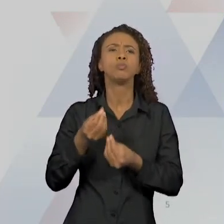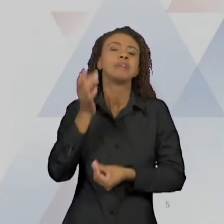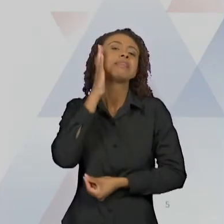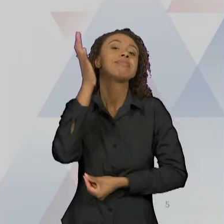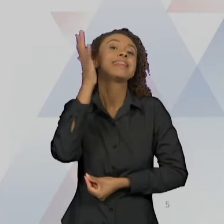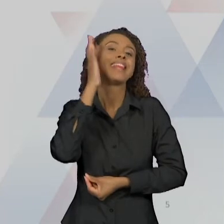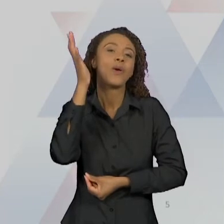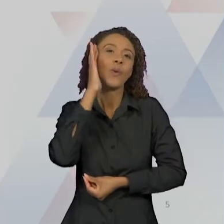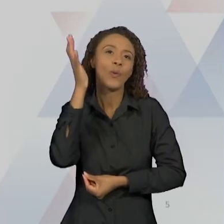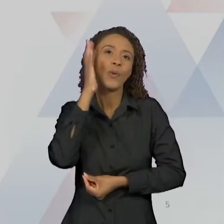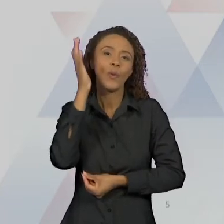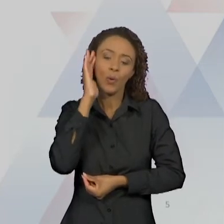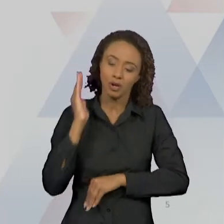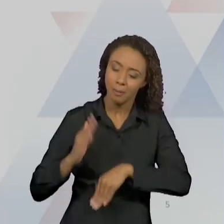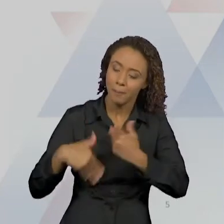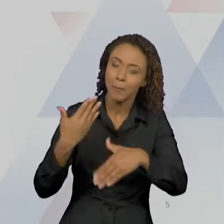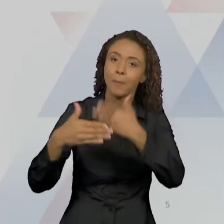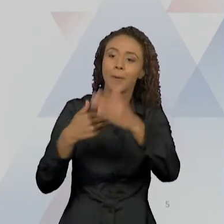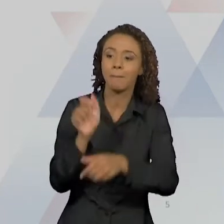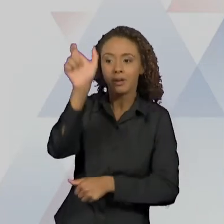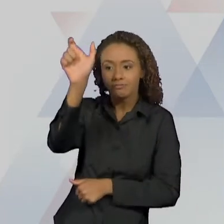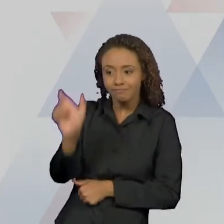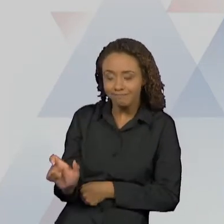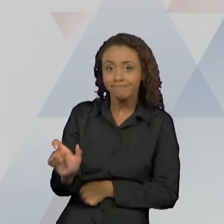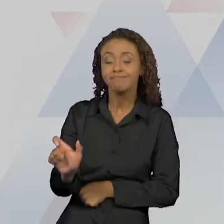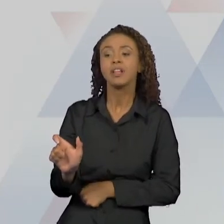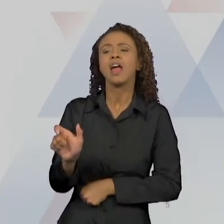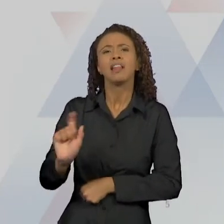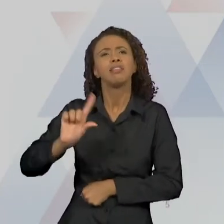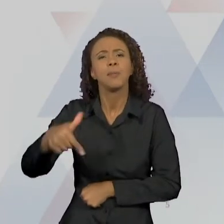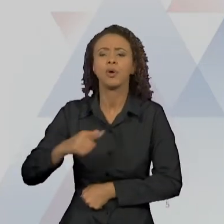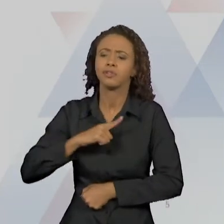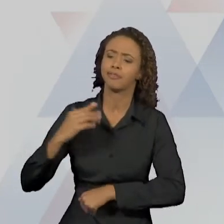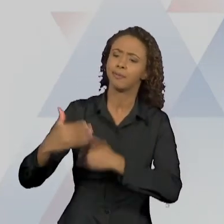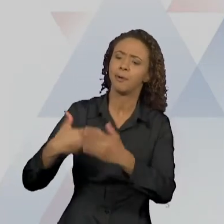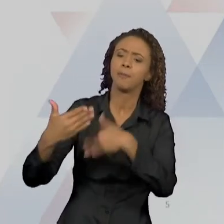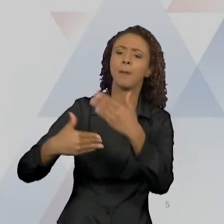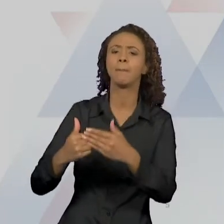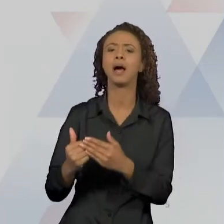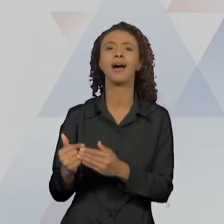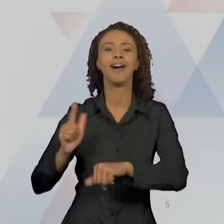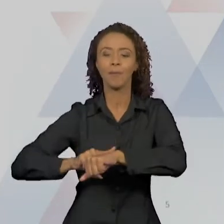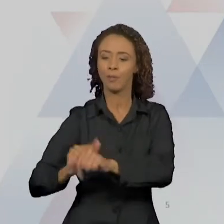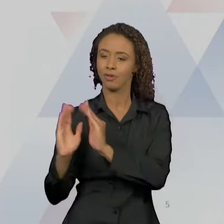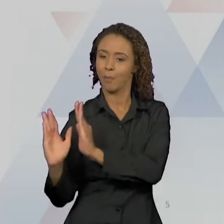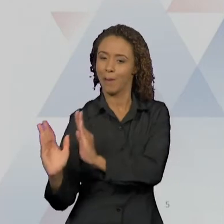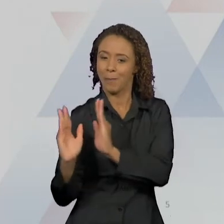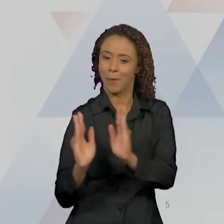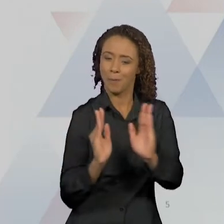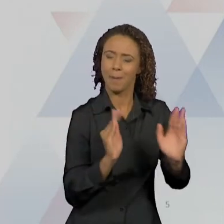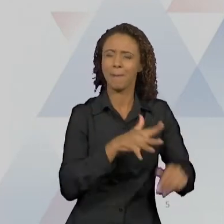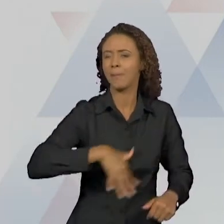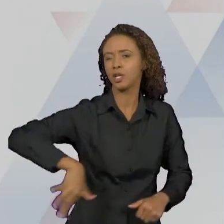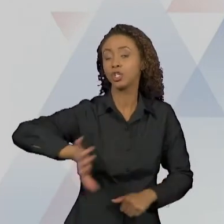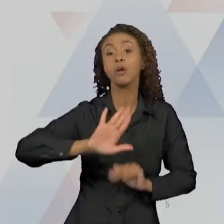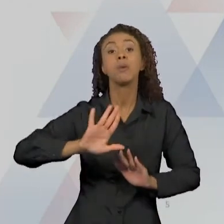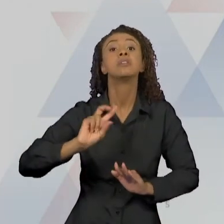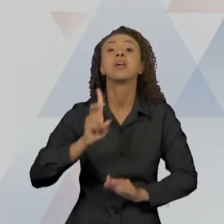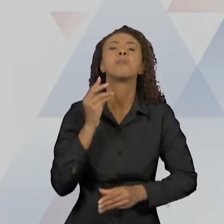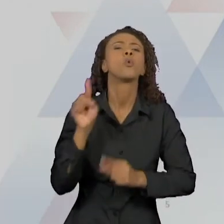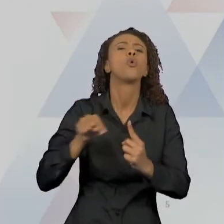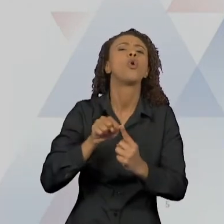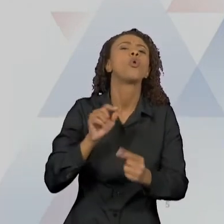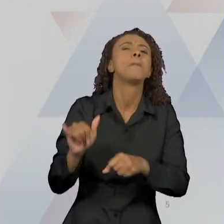evolui no sentido de desenvolvimento de fases, de lei geral, sempre a partir de um método investigativo